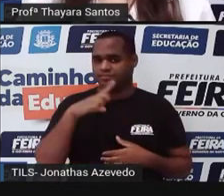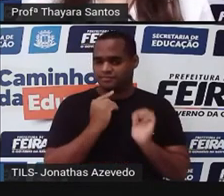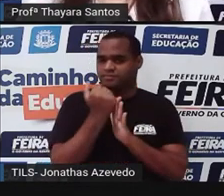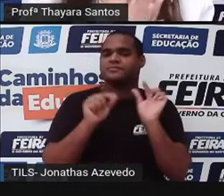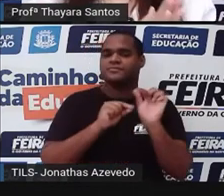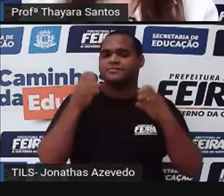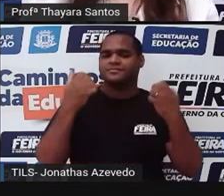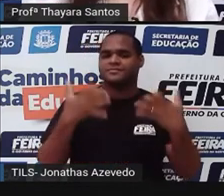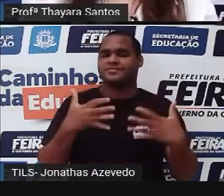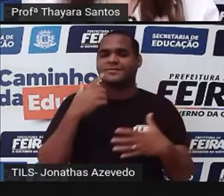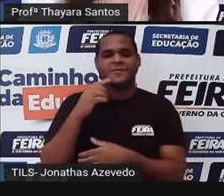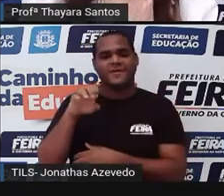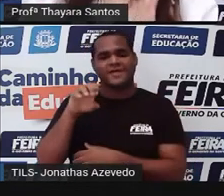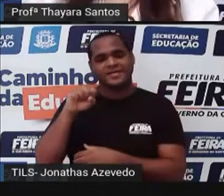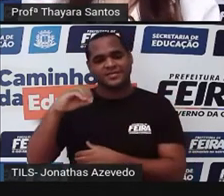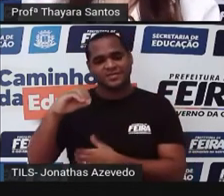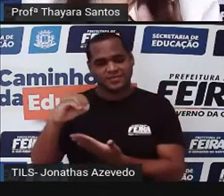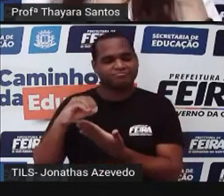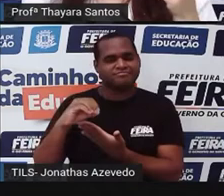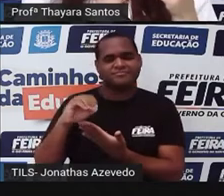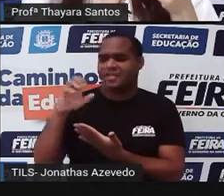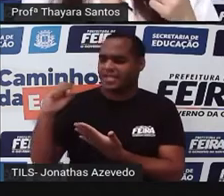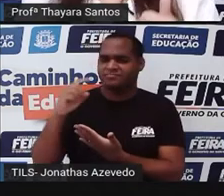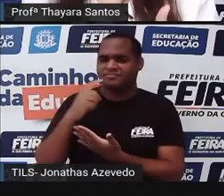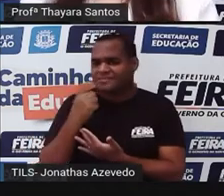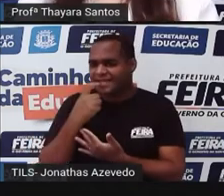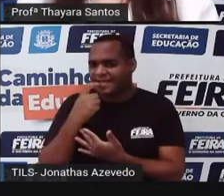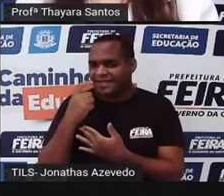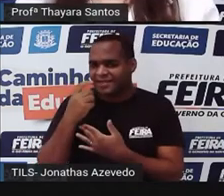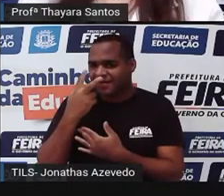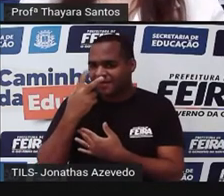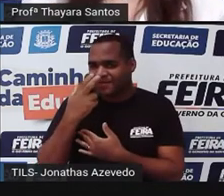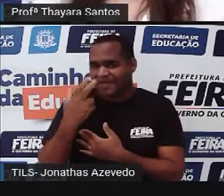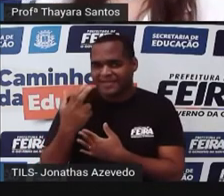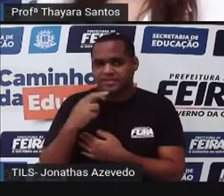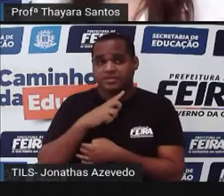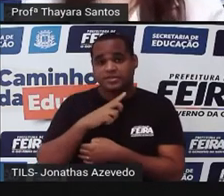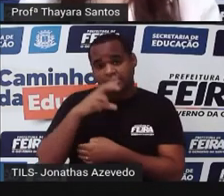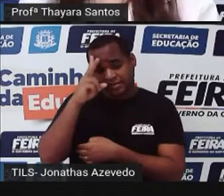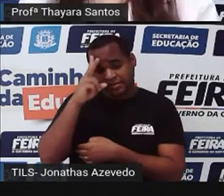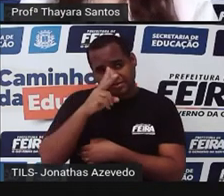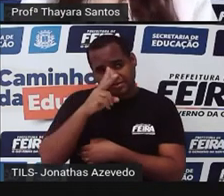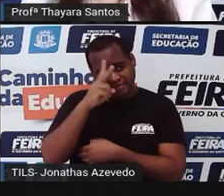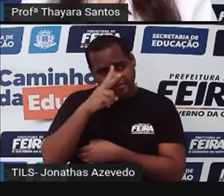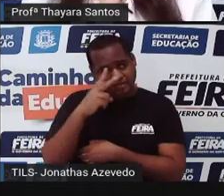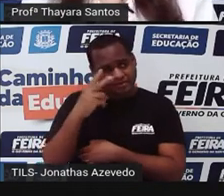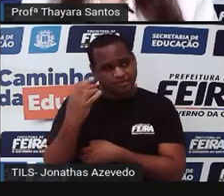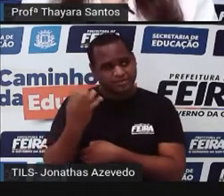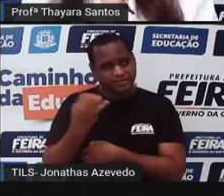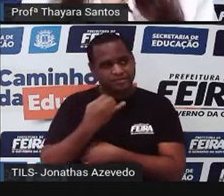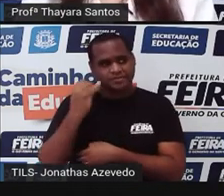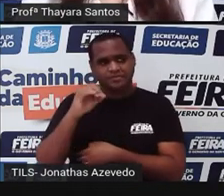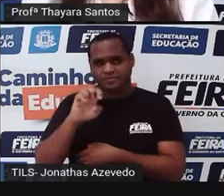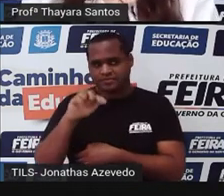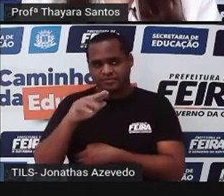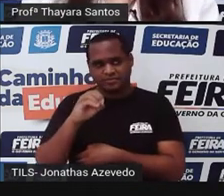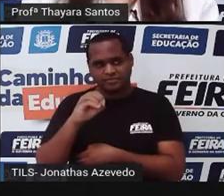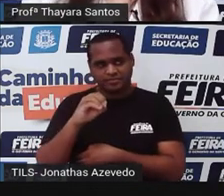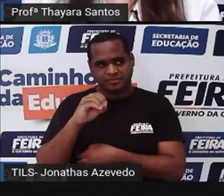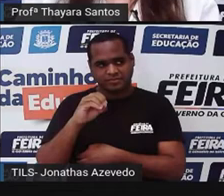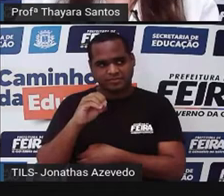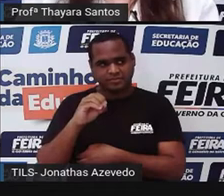articulações ao longo dos apêndices deles. E além disso, eles apresentam um exoesqueleto quitinoso.